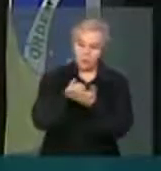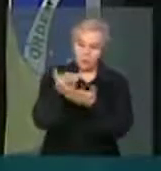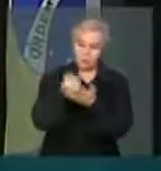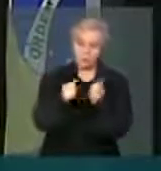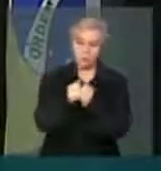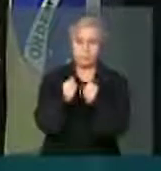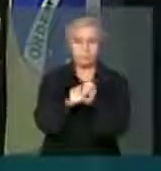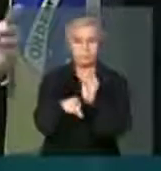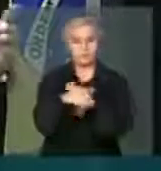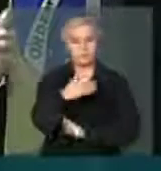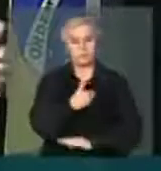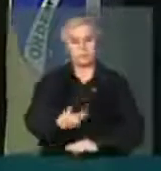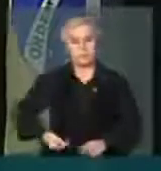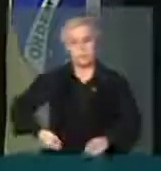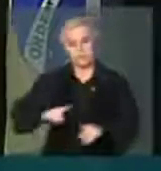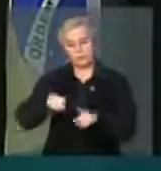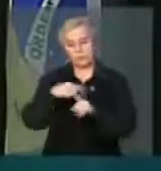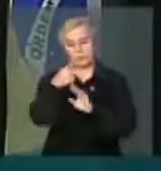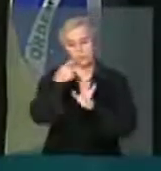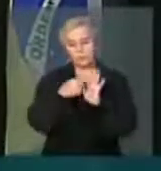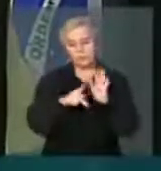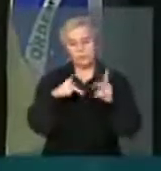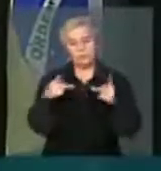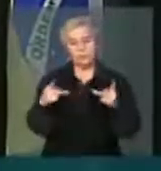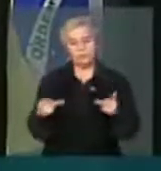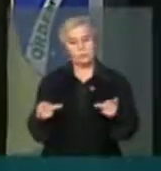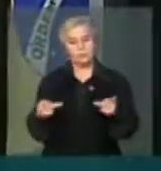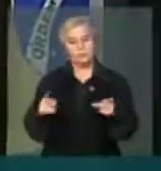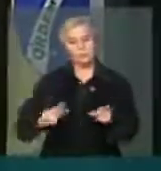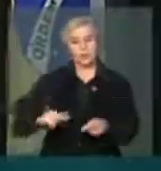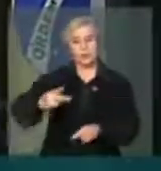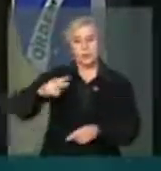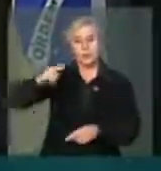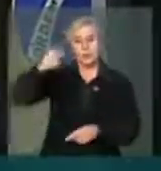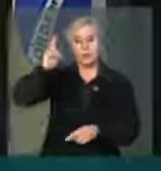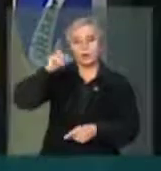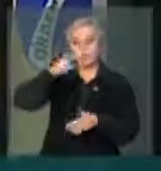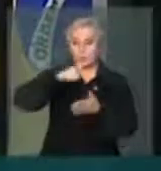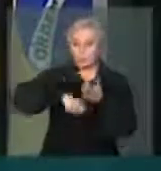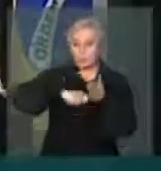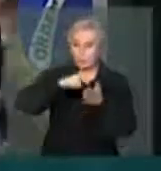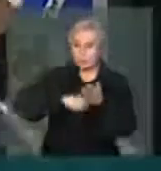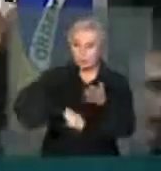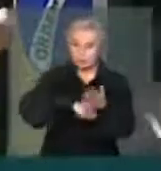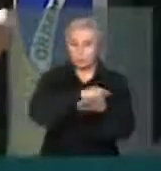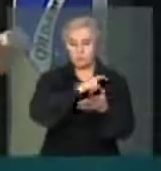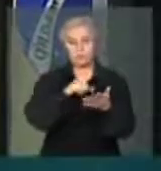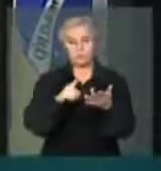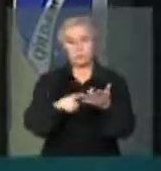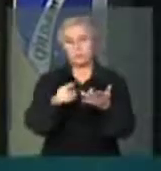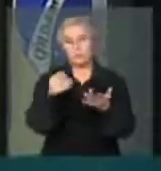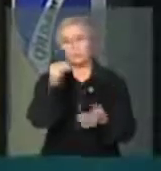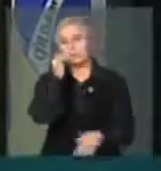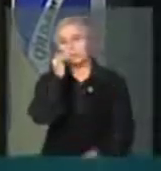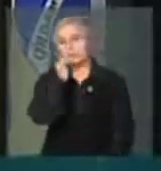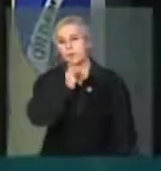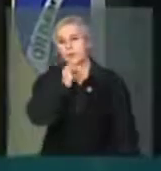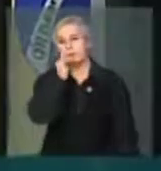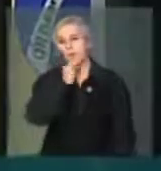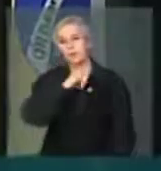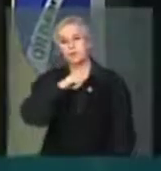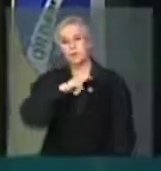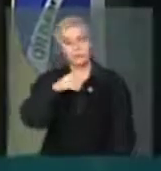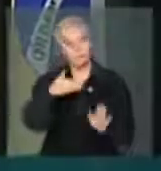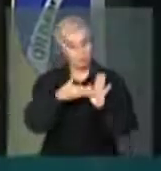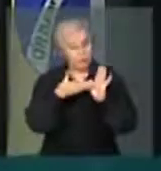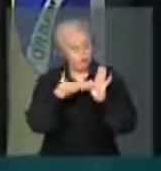Somado a projetos como esse, que aumentam sim carga tributária, há exemplo do que atinge essa